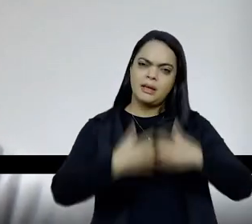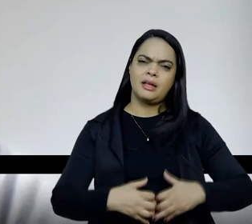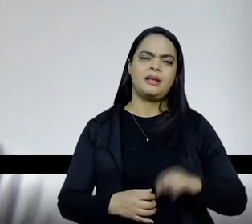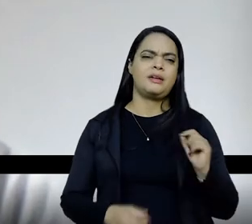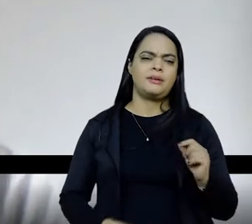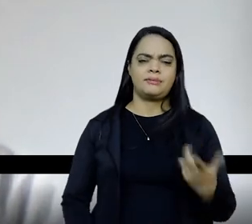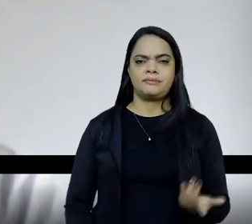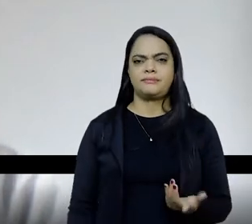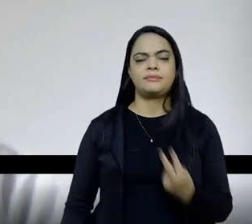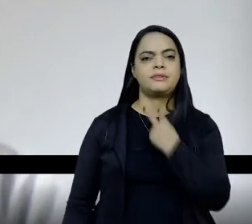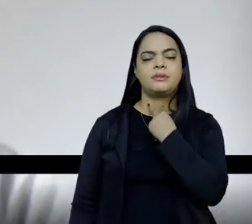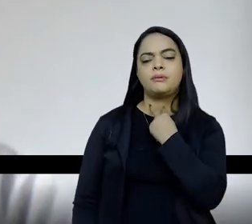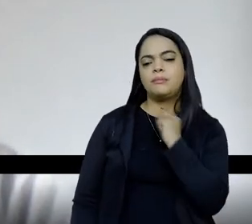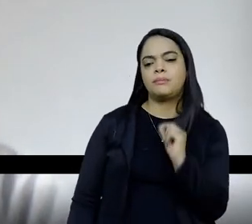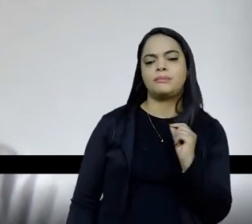os sujeitos como,